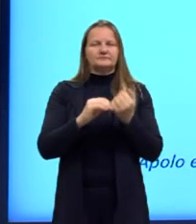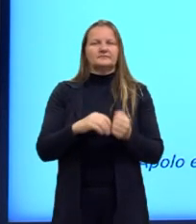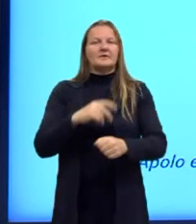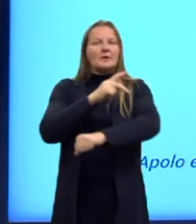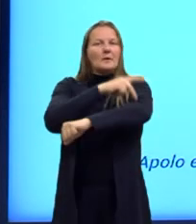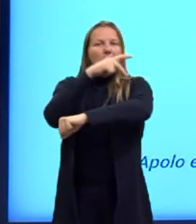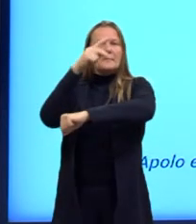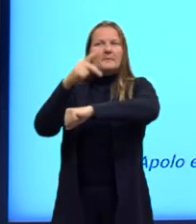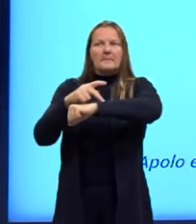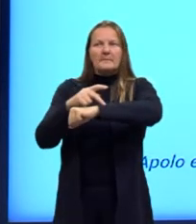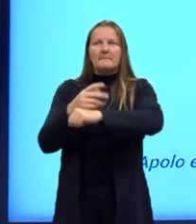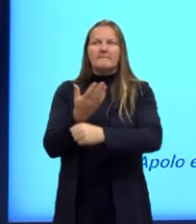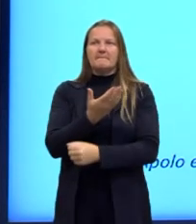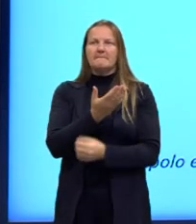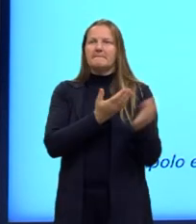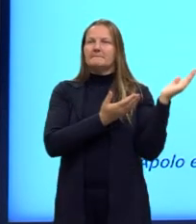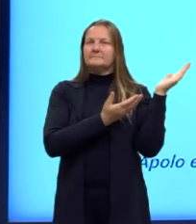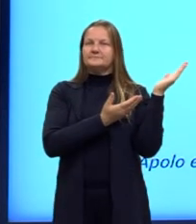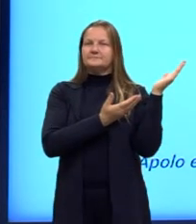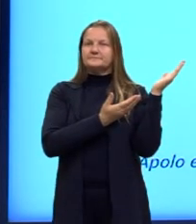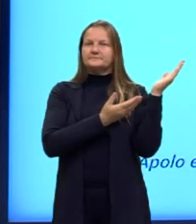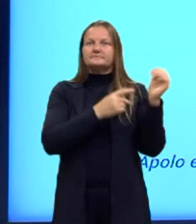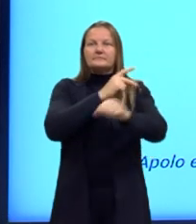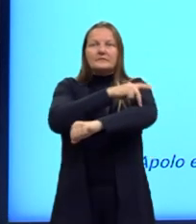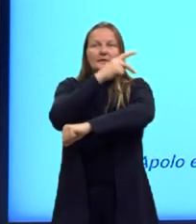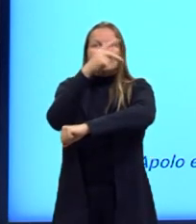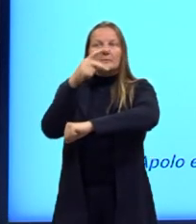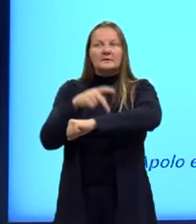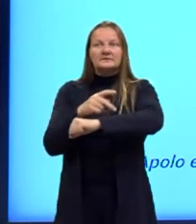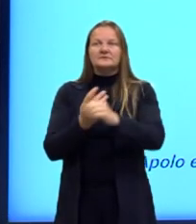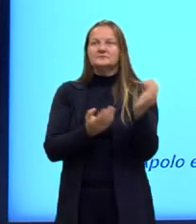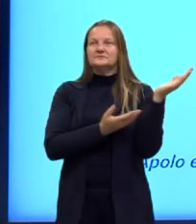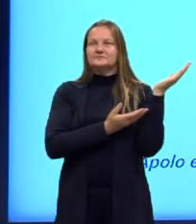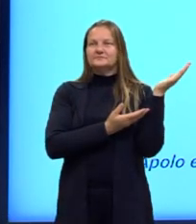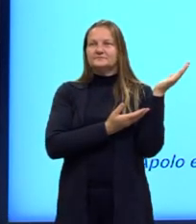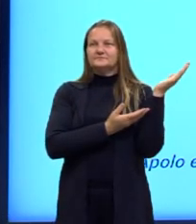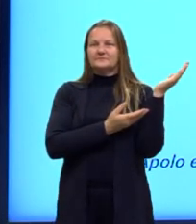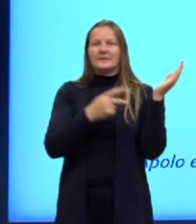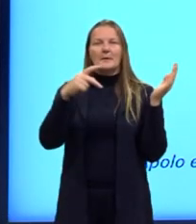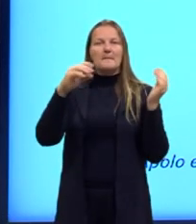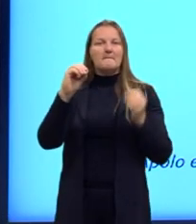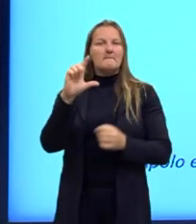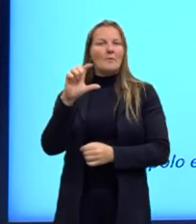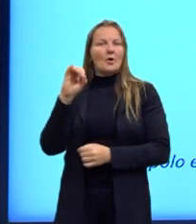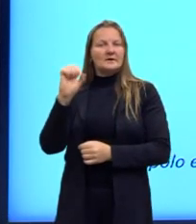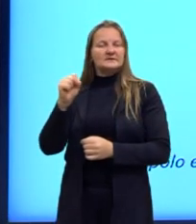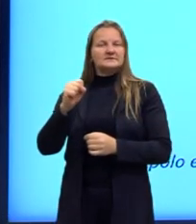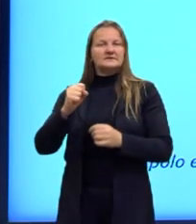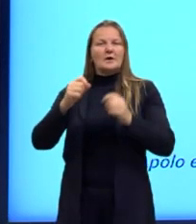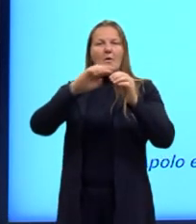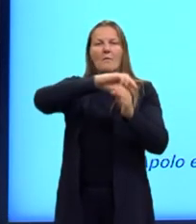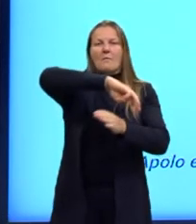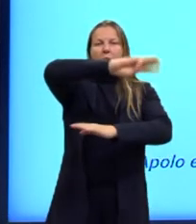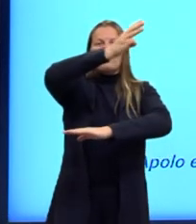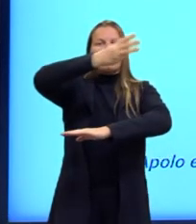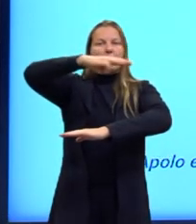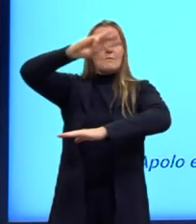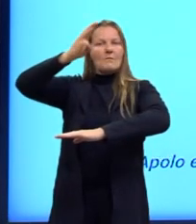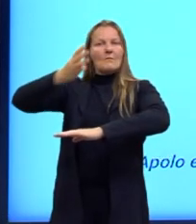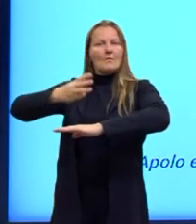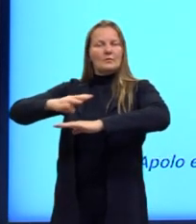Parnasianismo, então, aqui a gente tem um quadro, onde nós temos aqui Apolo e as Musas no Monte Parnaso, de Closgellet,